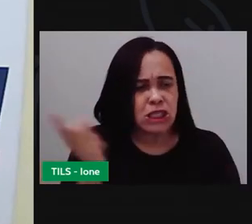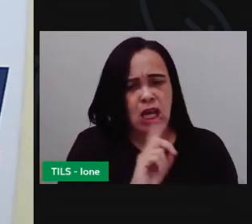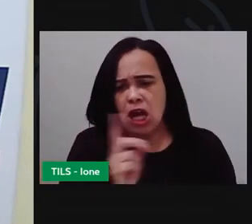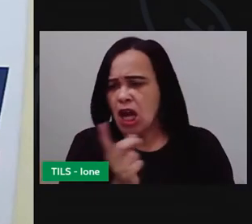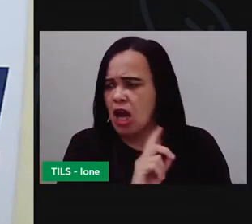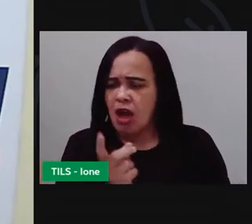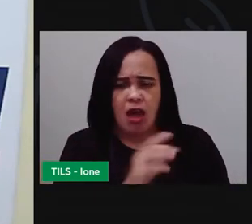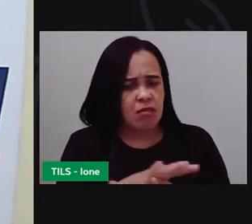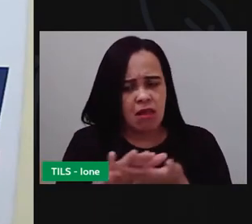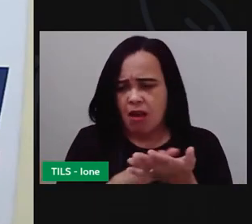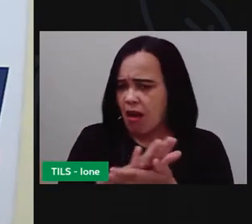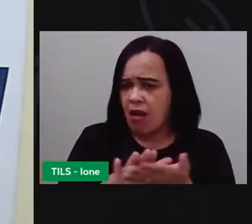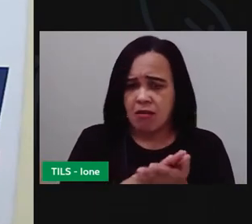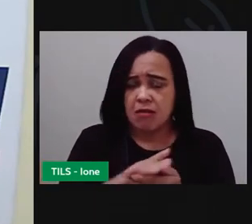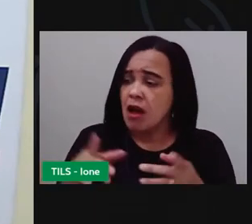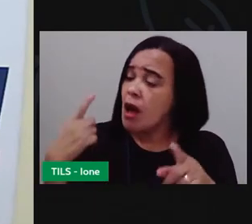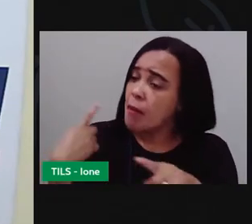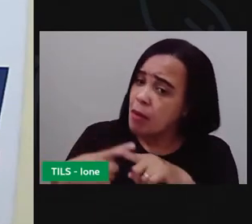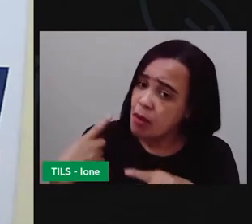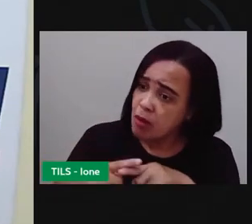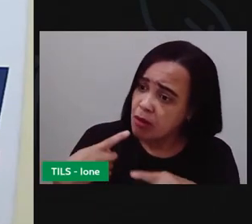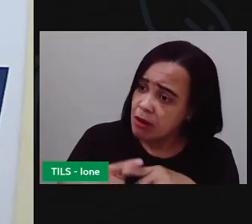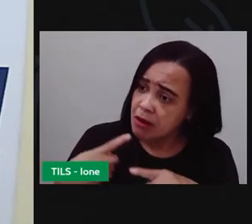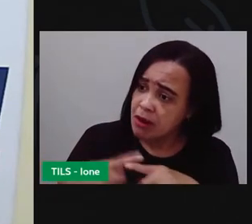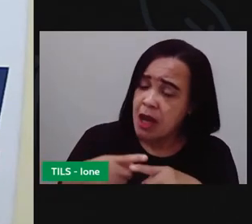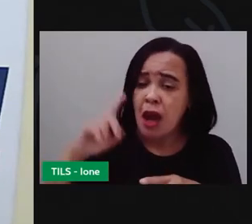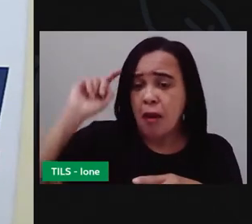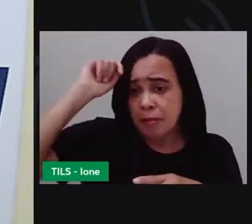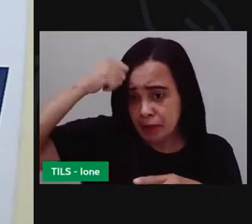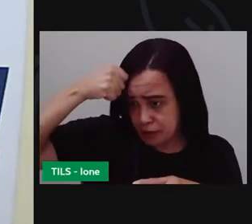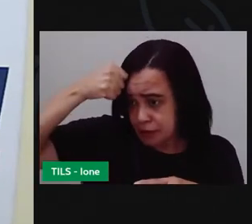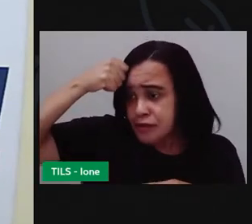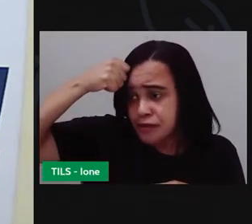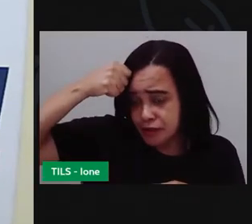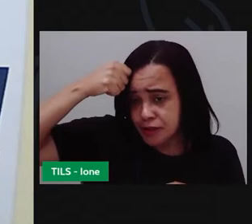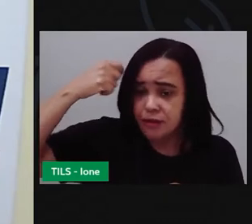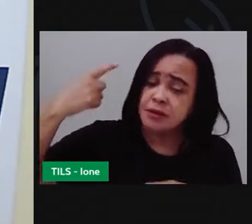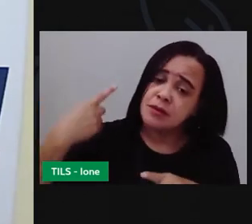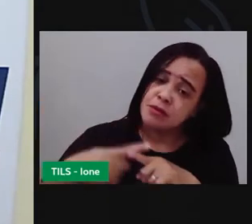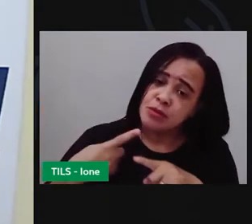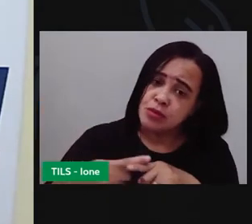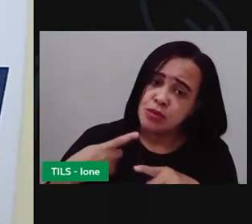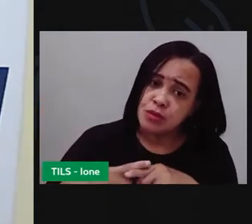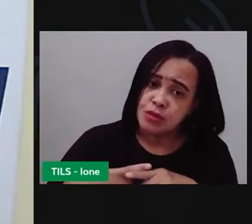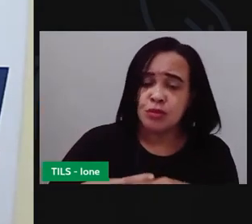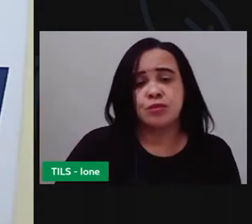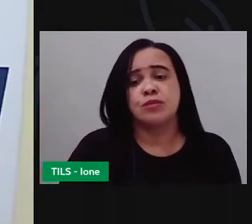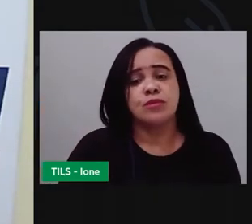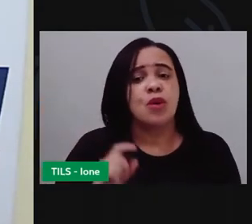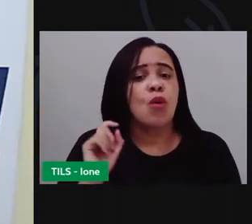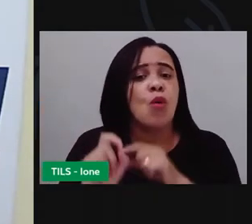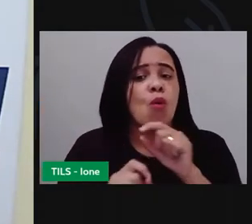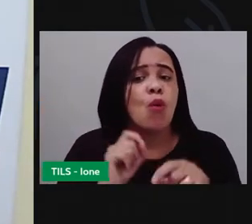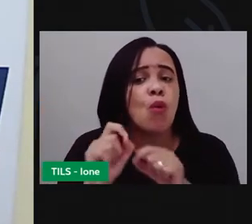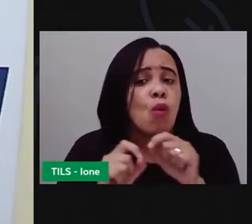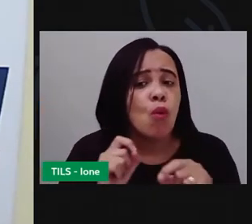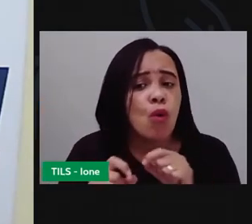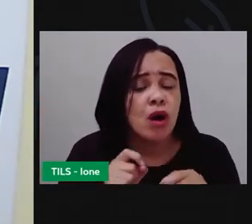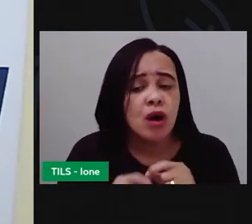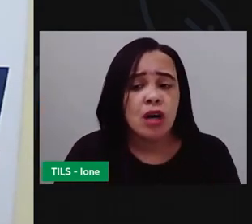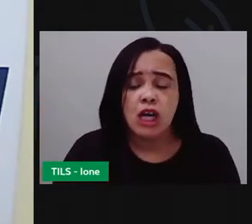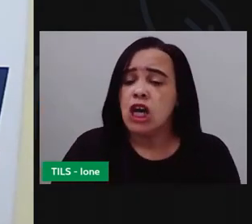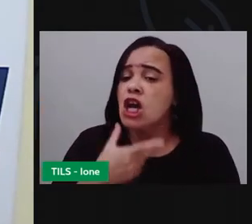coelho. É porque ela é pretinha assim, por causa de arte de uma avó